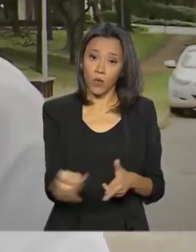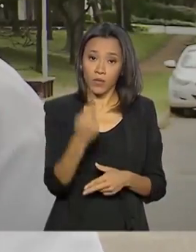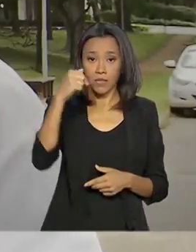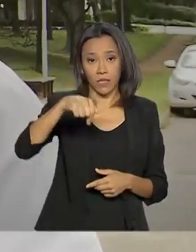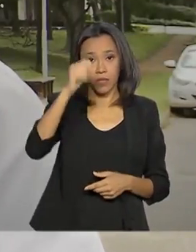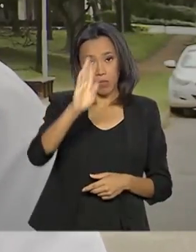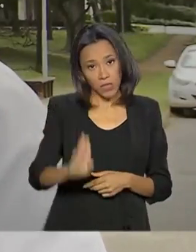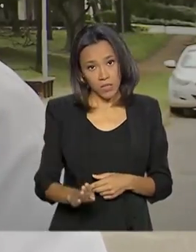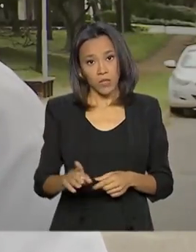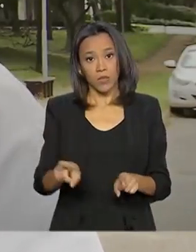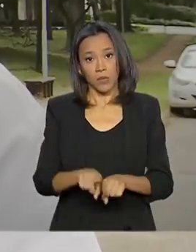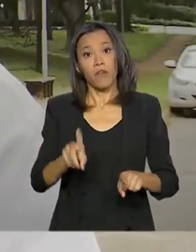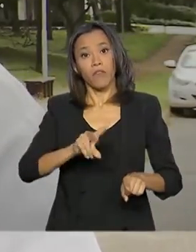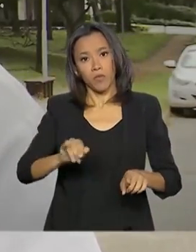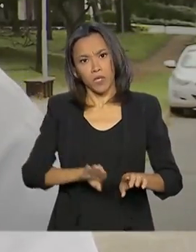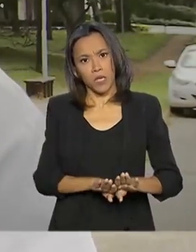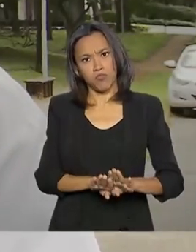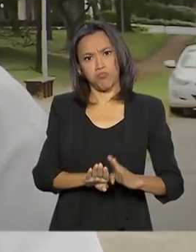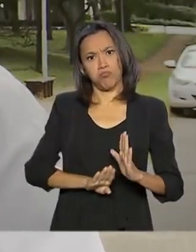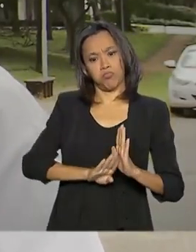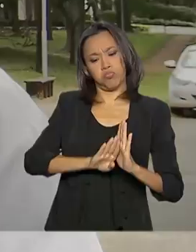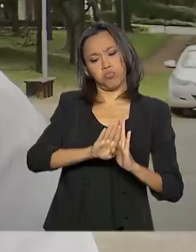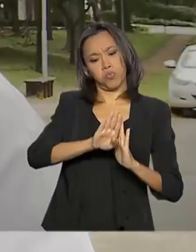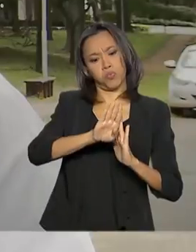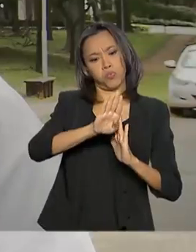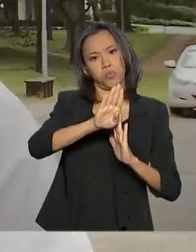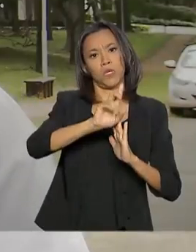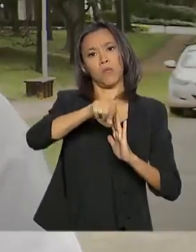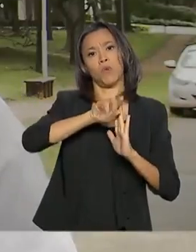nós teremos um crescimento e depois uma diminuição gradual.